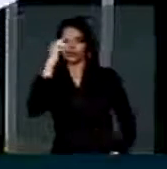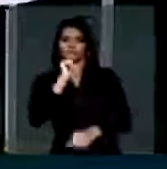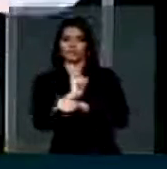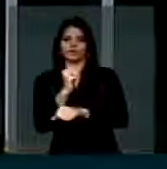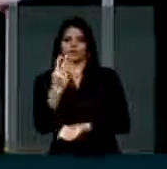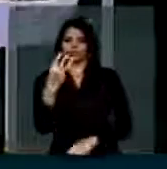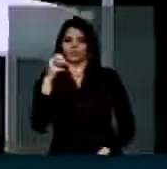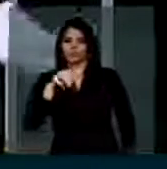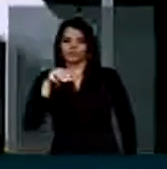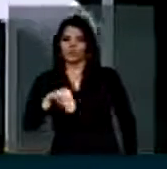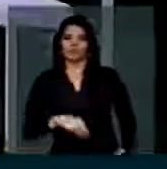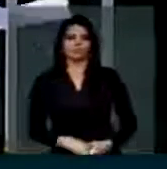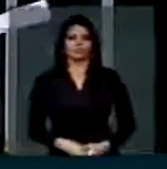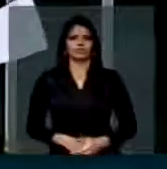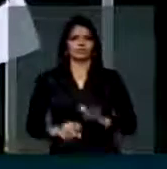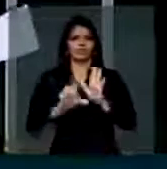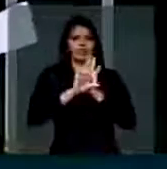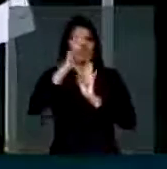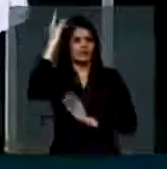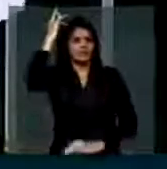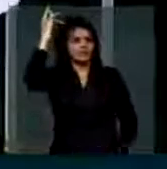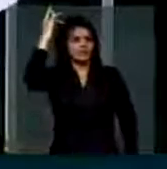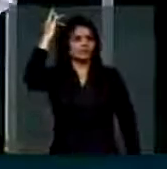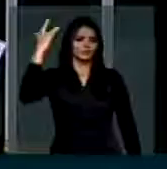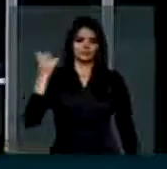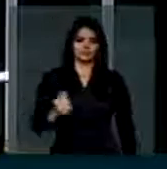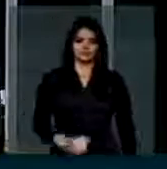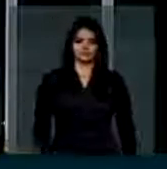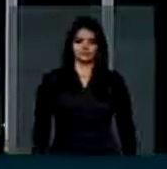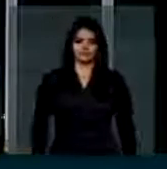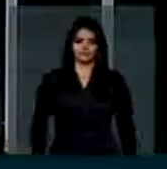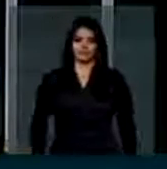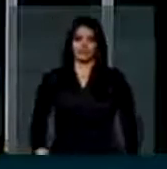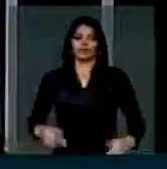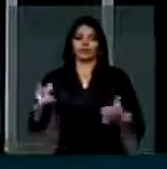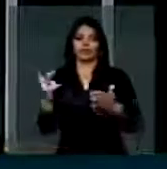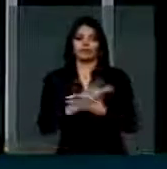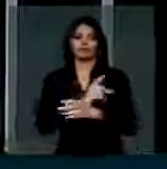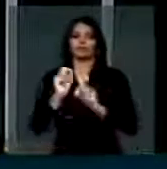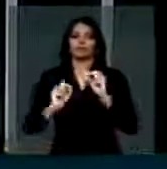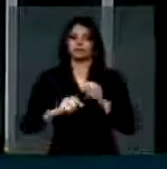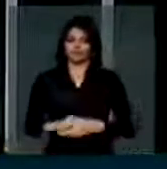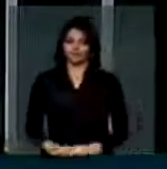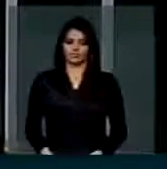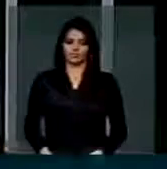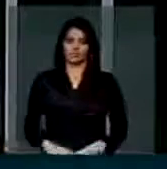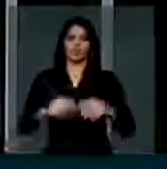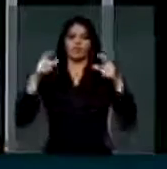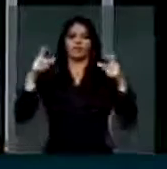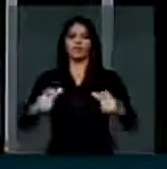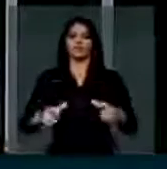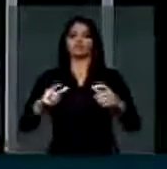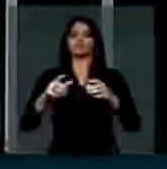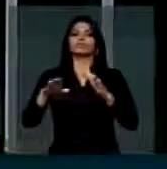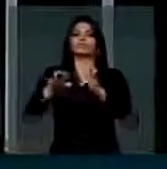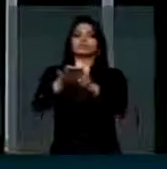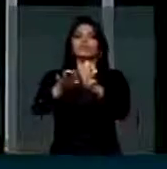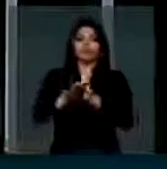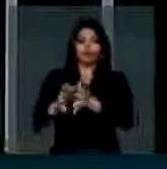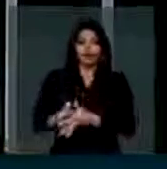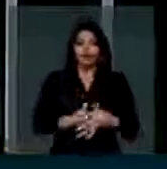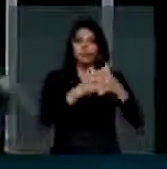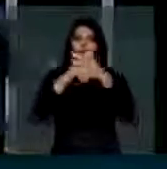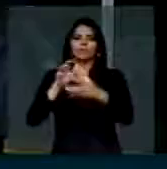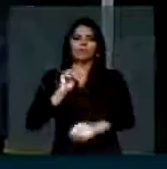hora e assim por diante. Uma lei absurda. Acontece que aonde é que o caminhoneiro vai parar,